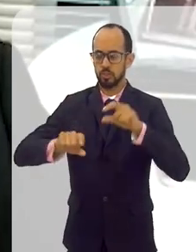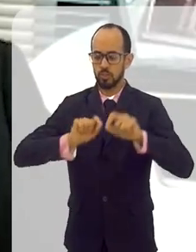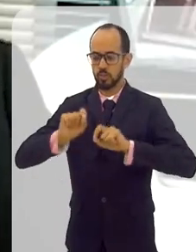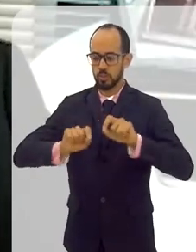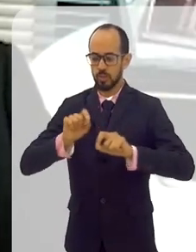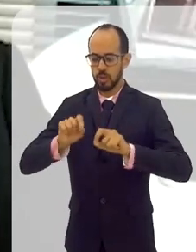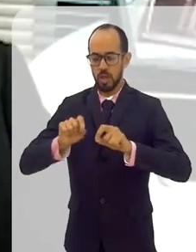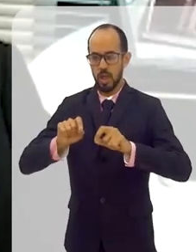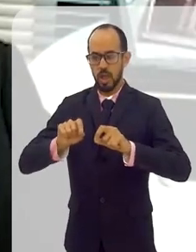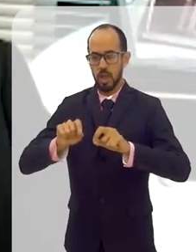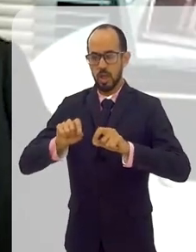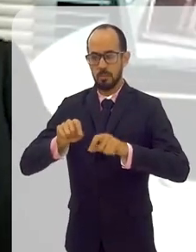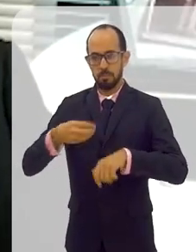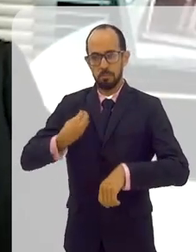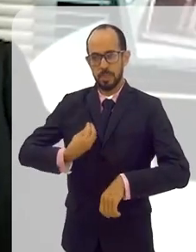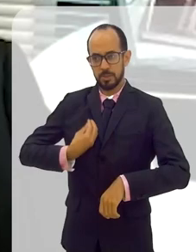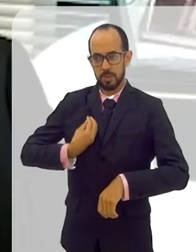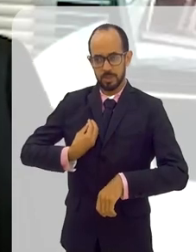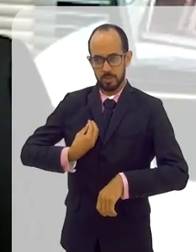muito espaço